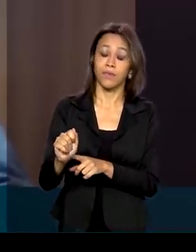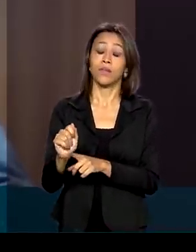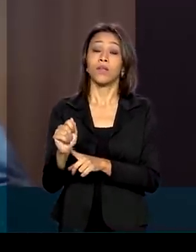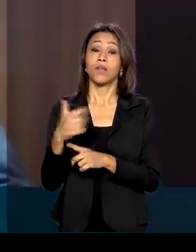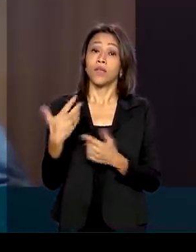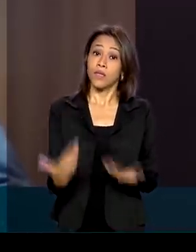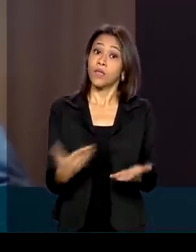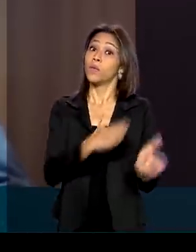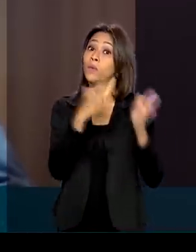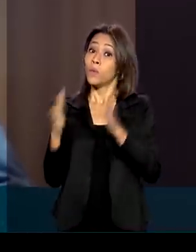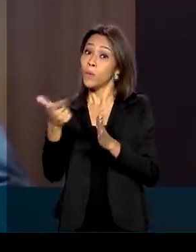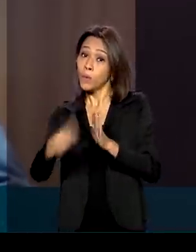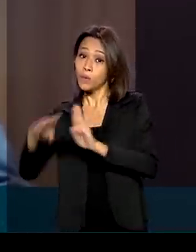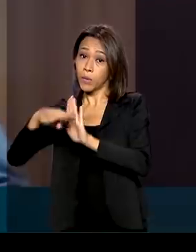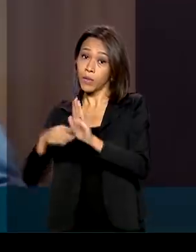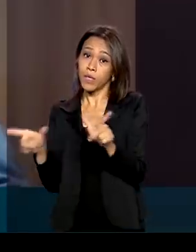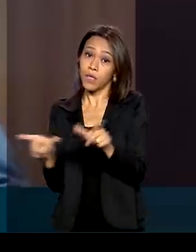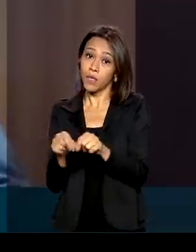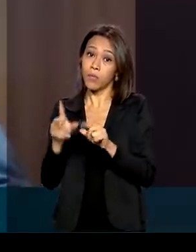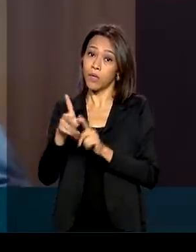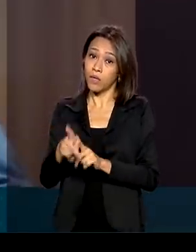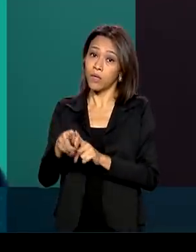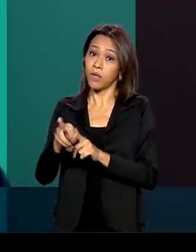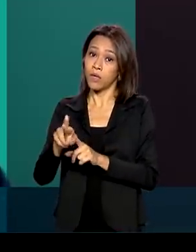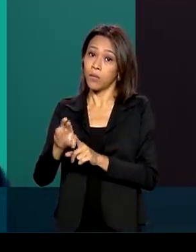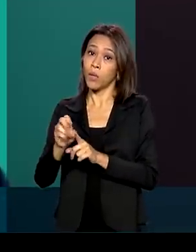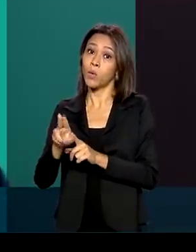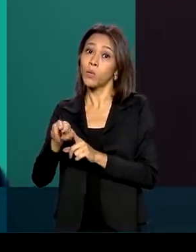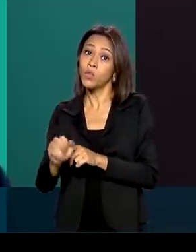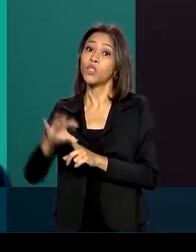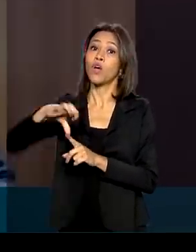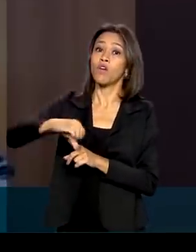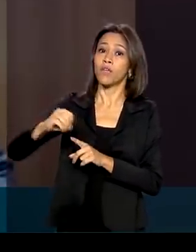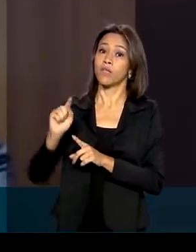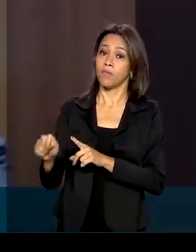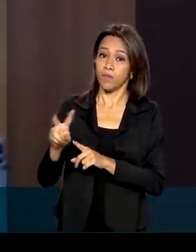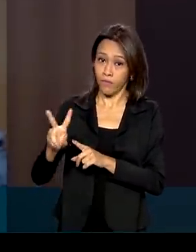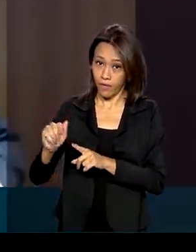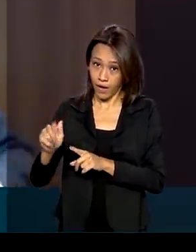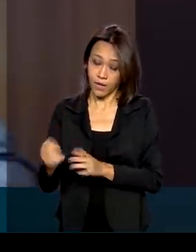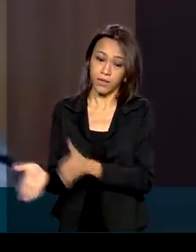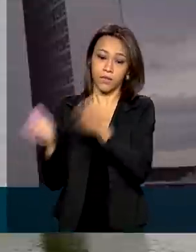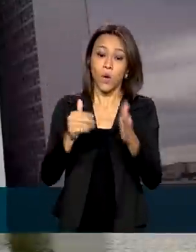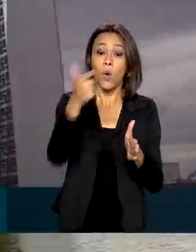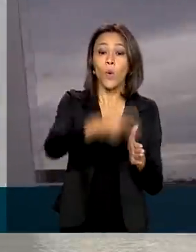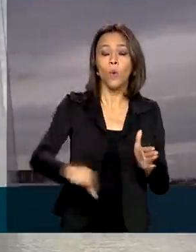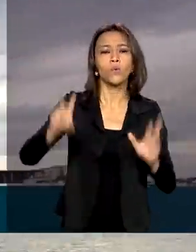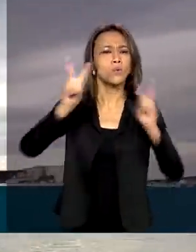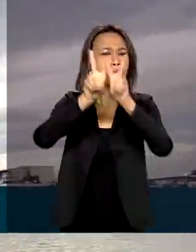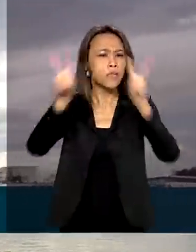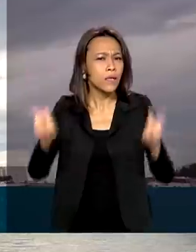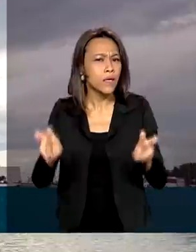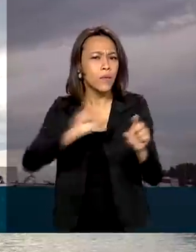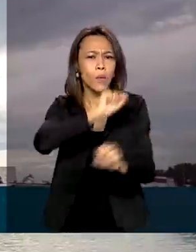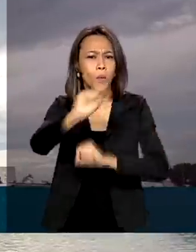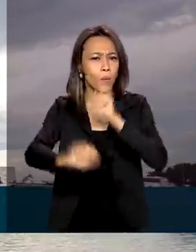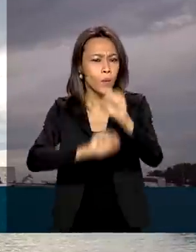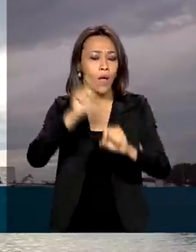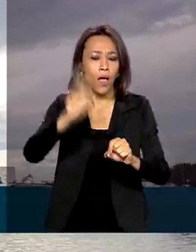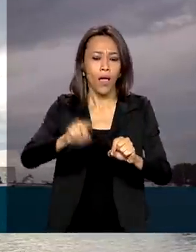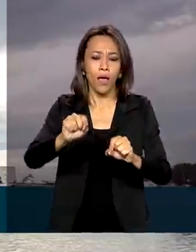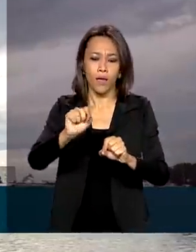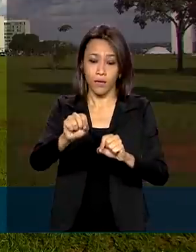também, 90 mil vagas. Outro tema do bate-papo online foi a promulgação pelo